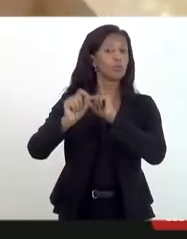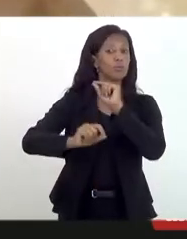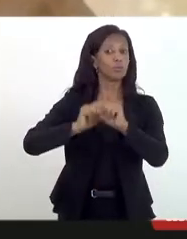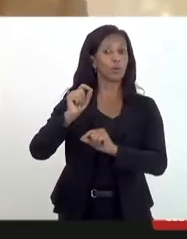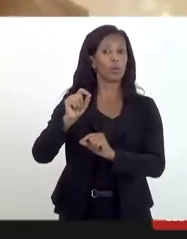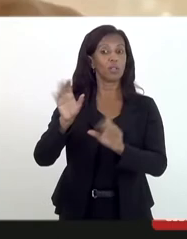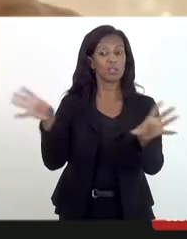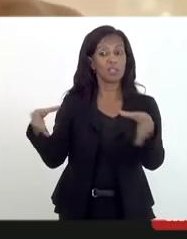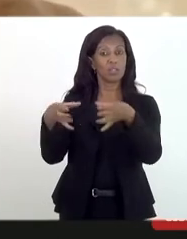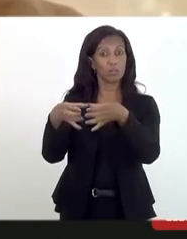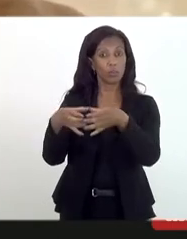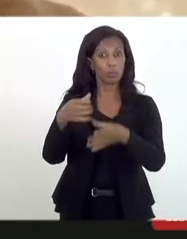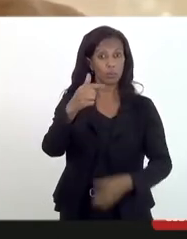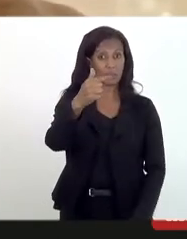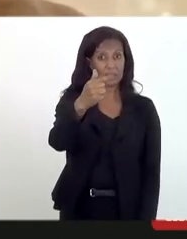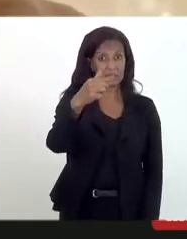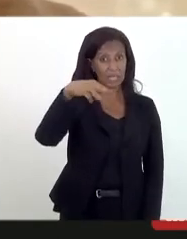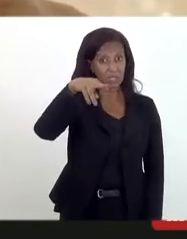7 mil.